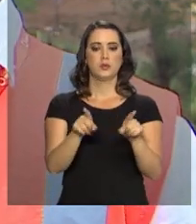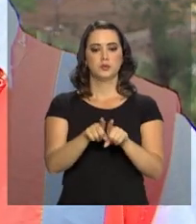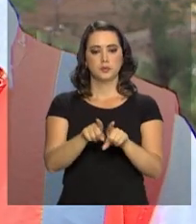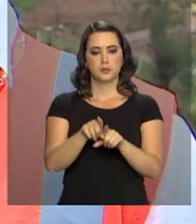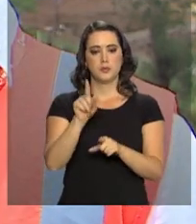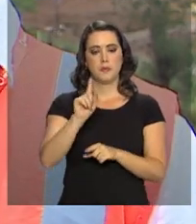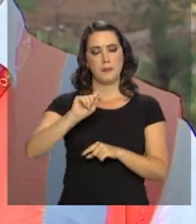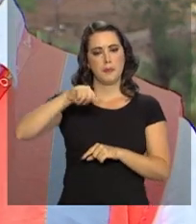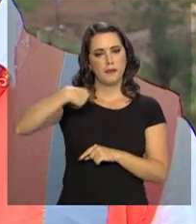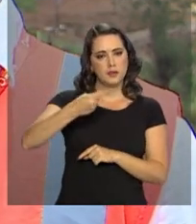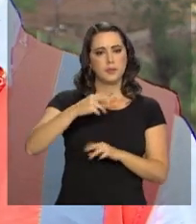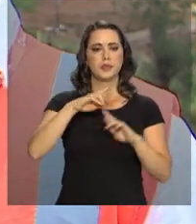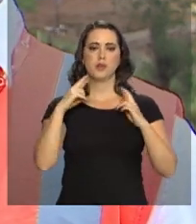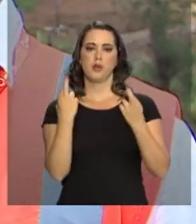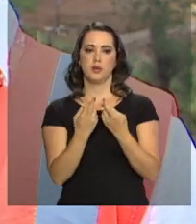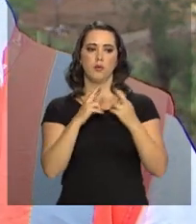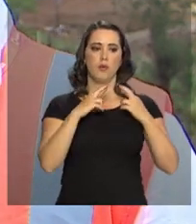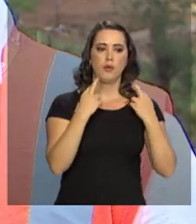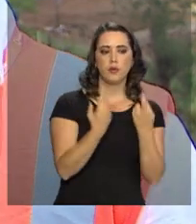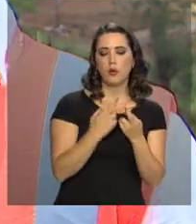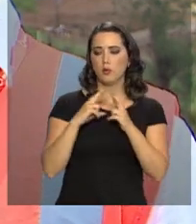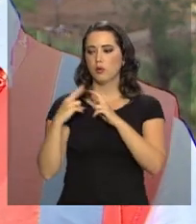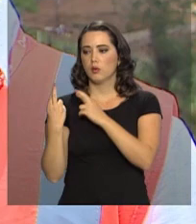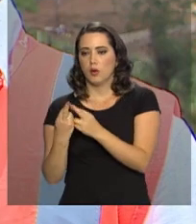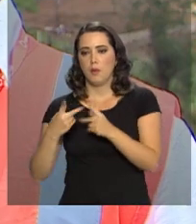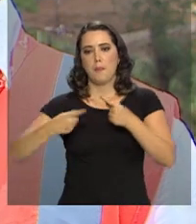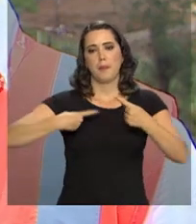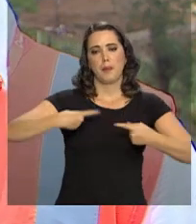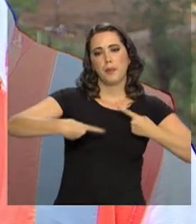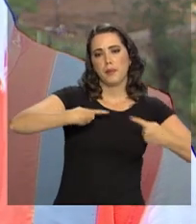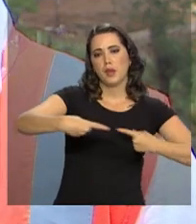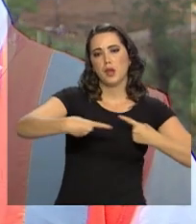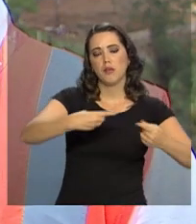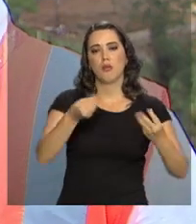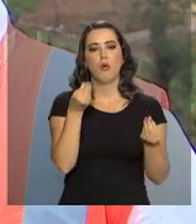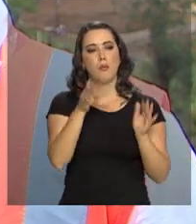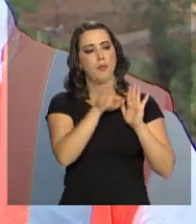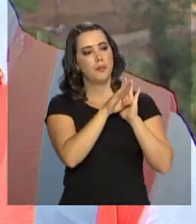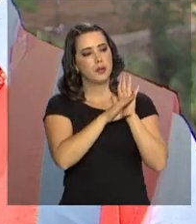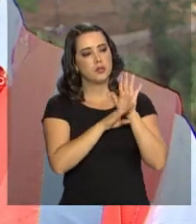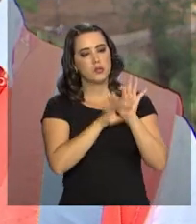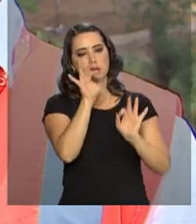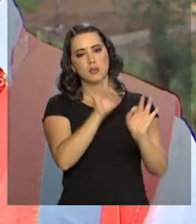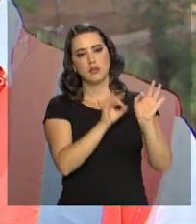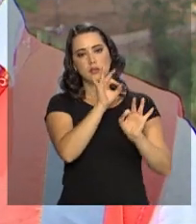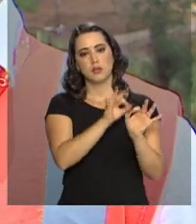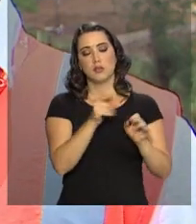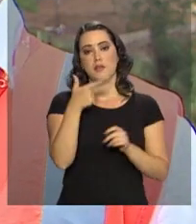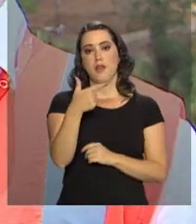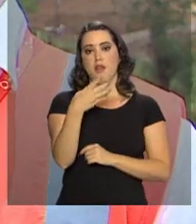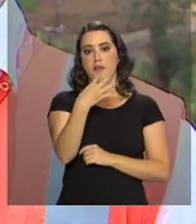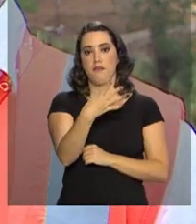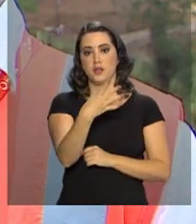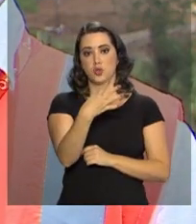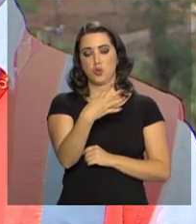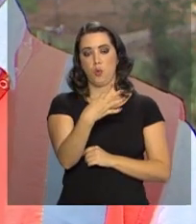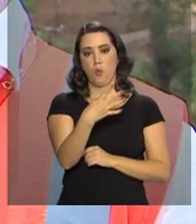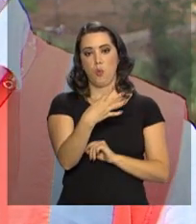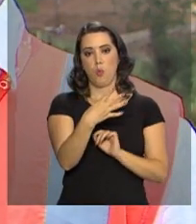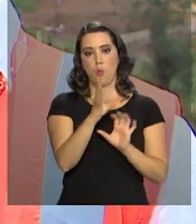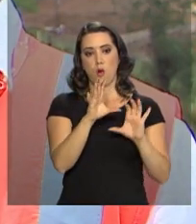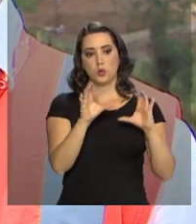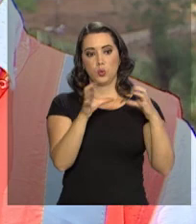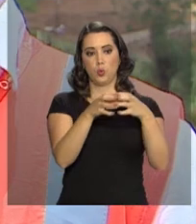várias reuniões para desenvolver a metodologia de projeto, nós fizemos 24 oficinas com